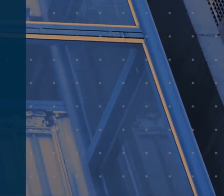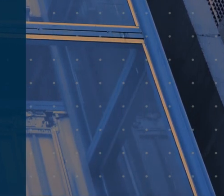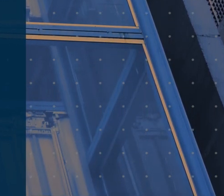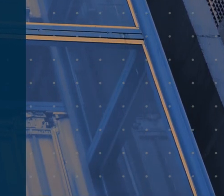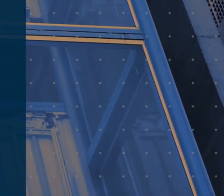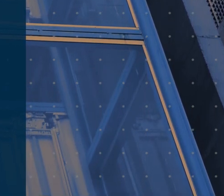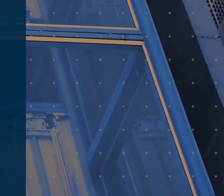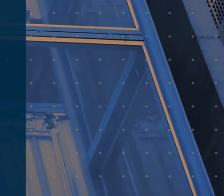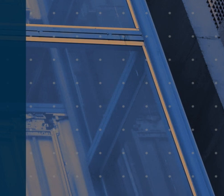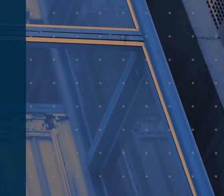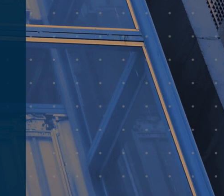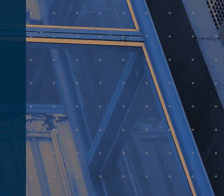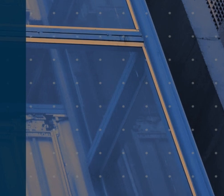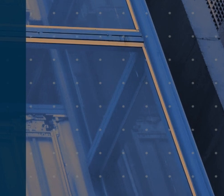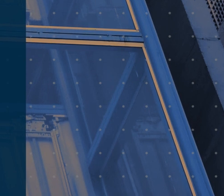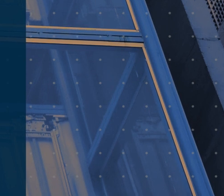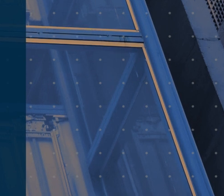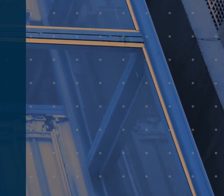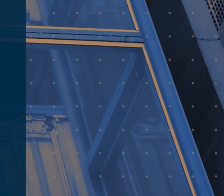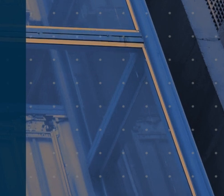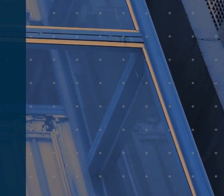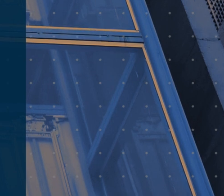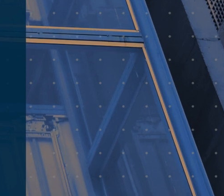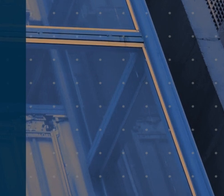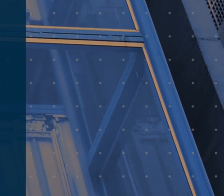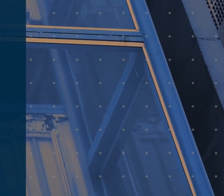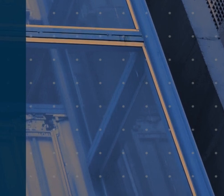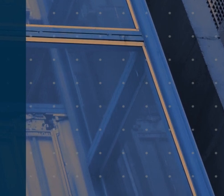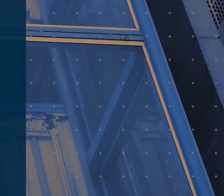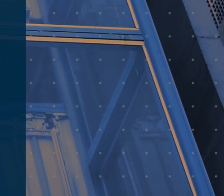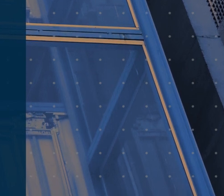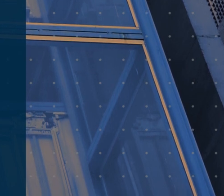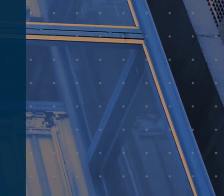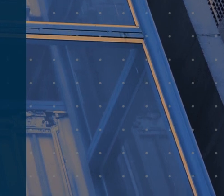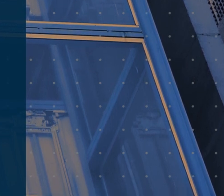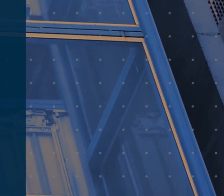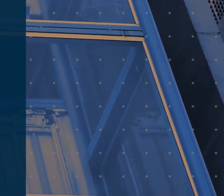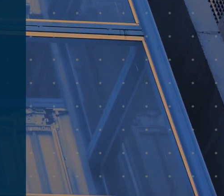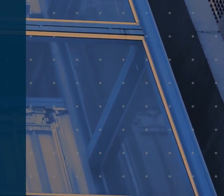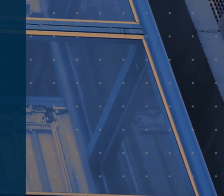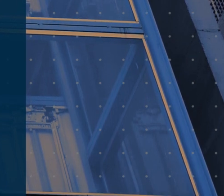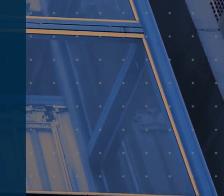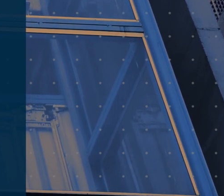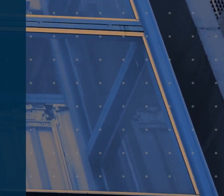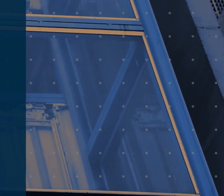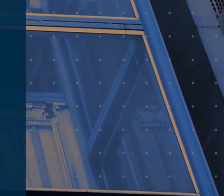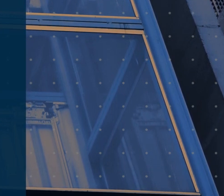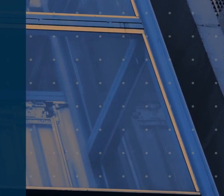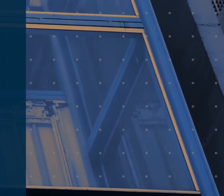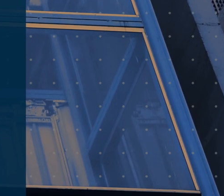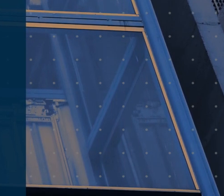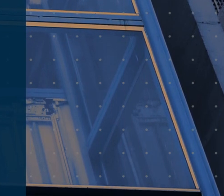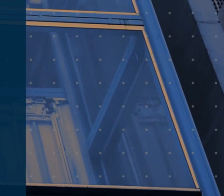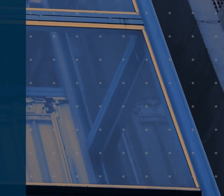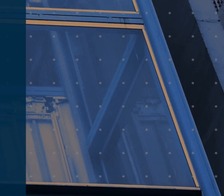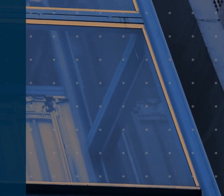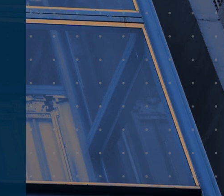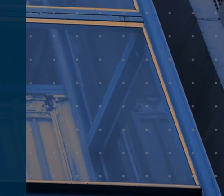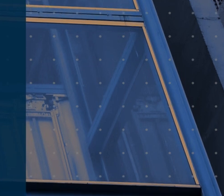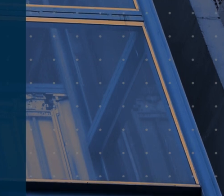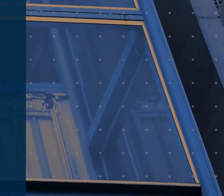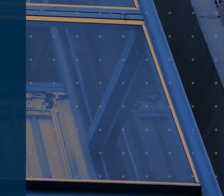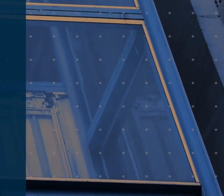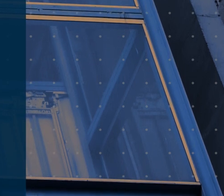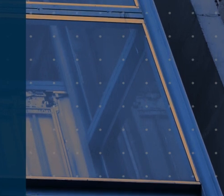açougueiro, ajudante de eletricista, almoxarife, armador de ferragens na construção civil, atendente balconista,